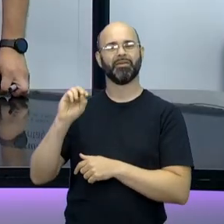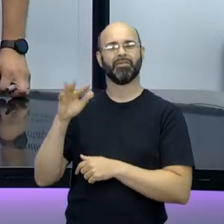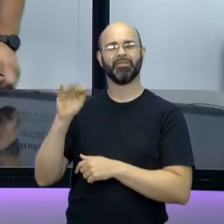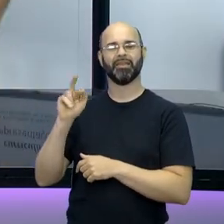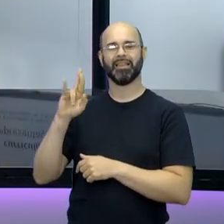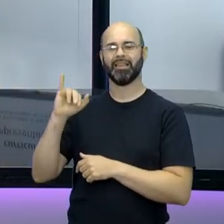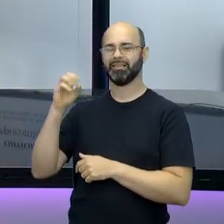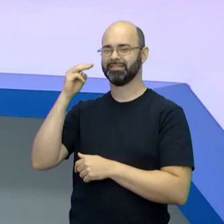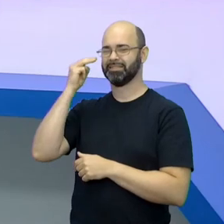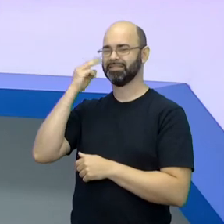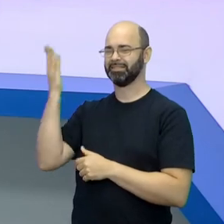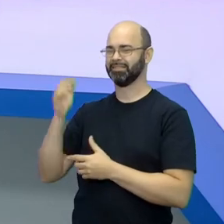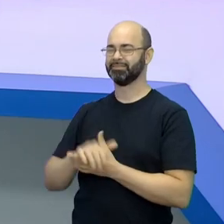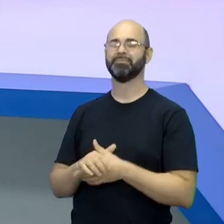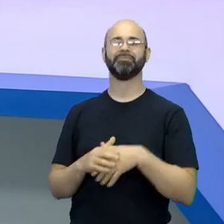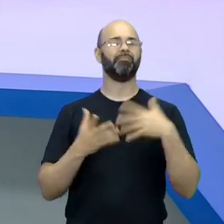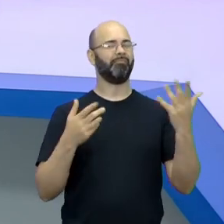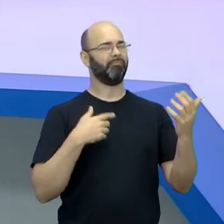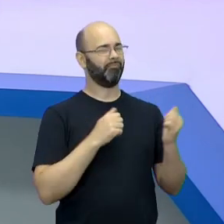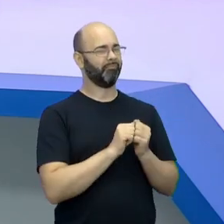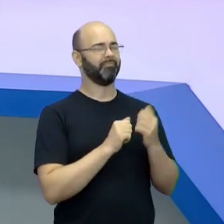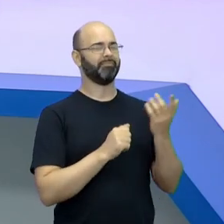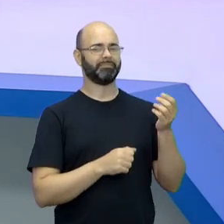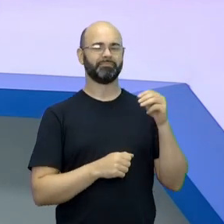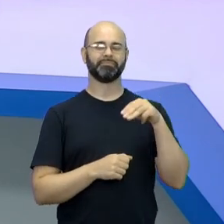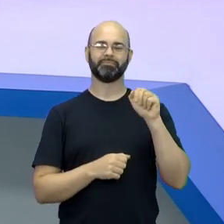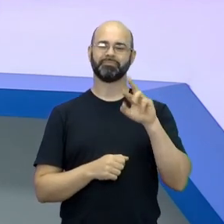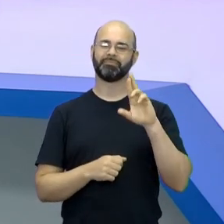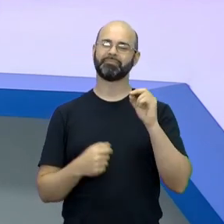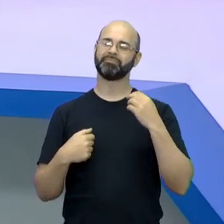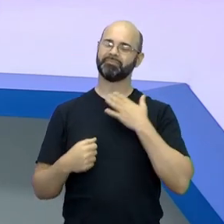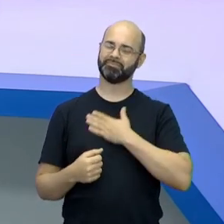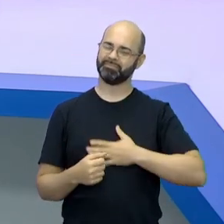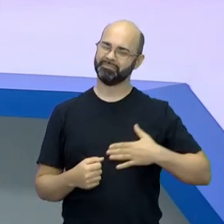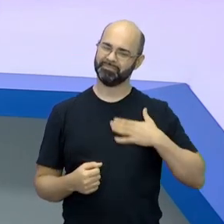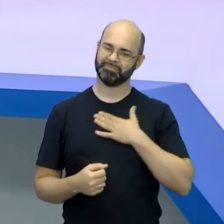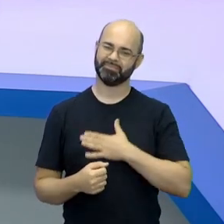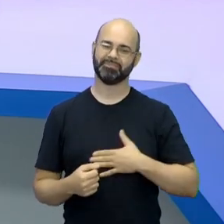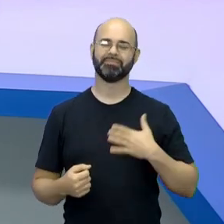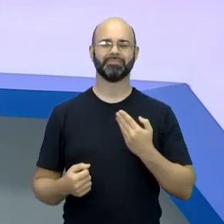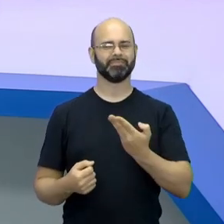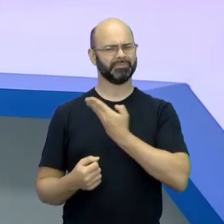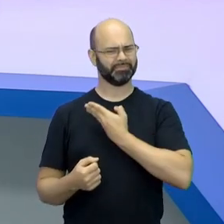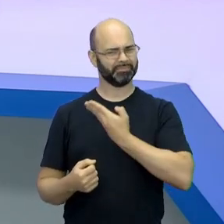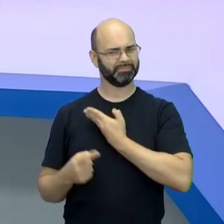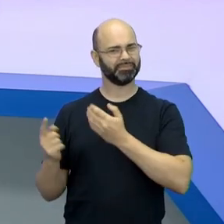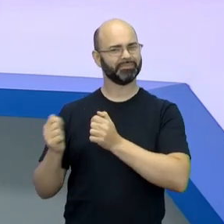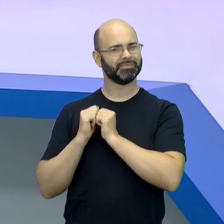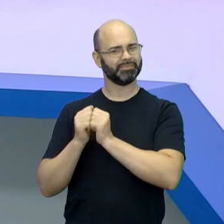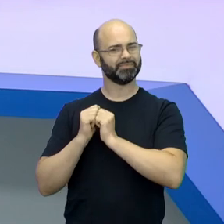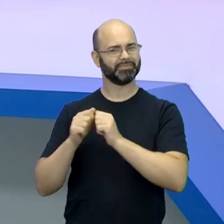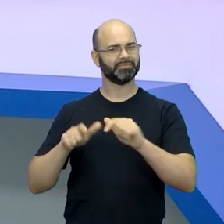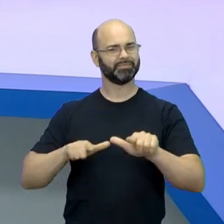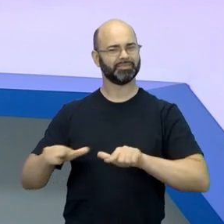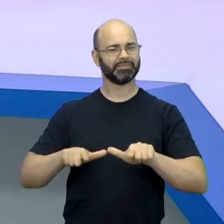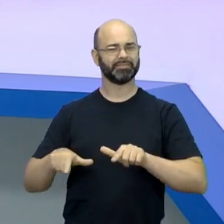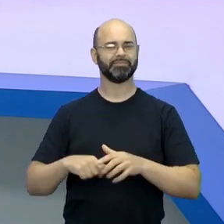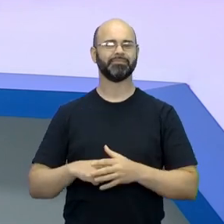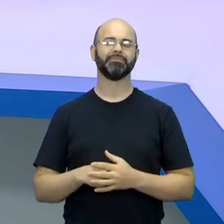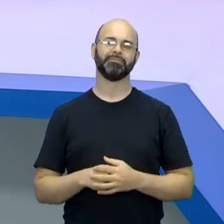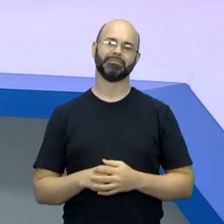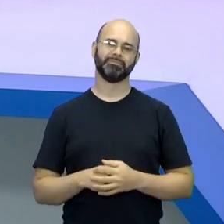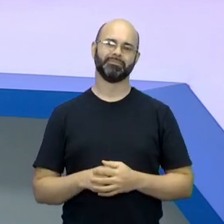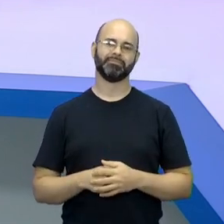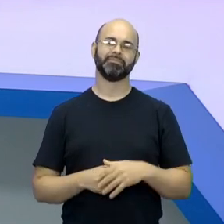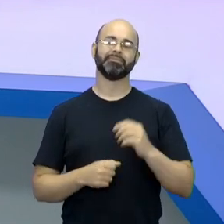Olá, professor Mauro Marcel, que prazer e que honra ser introduzido dessa forma, Olha, um grande amigo, grande parceiro de trabalho. Olá